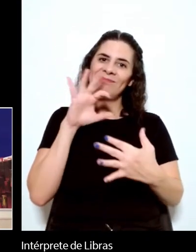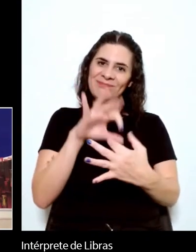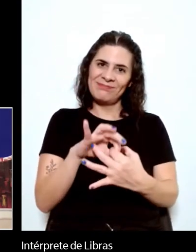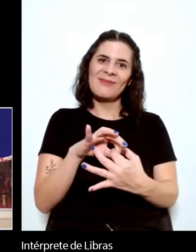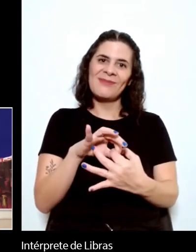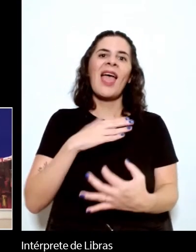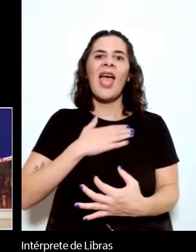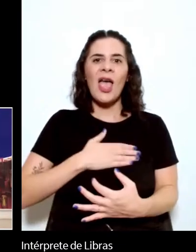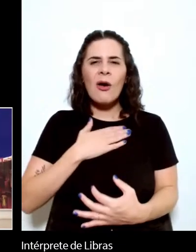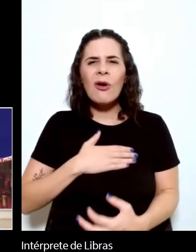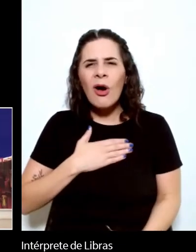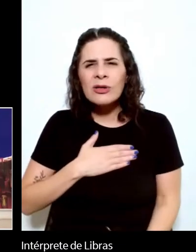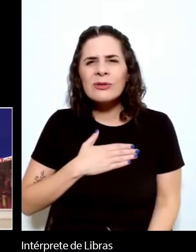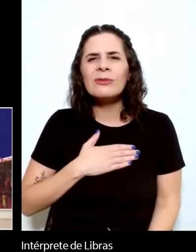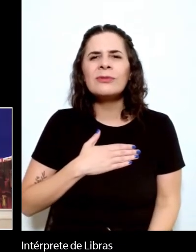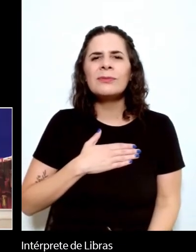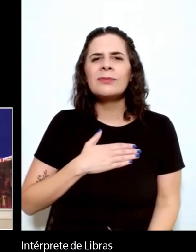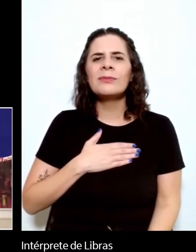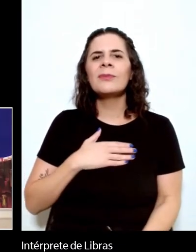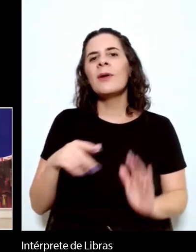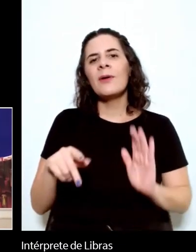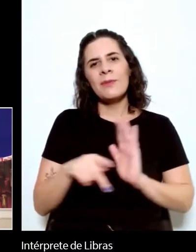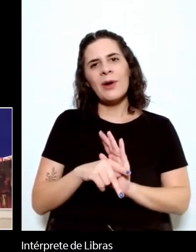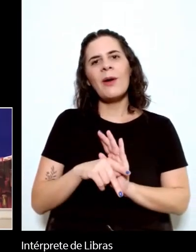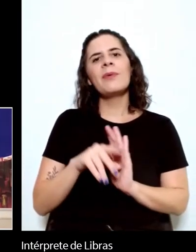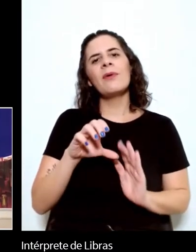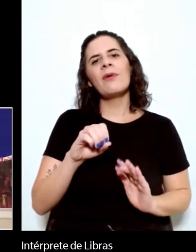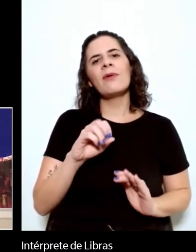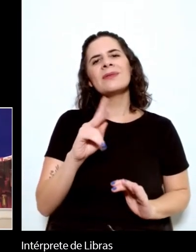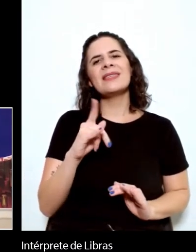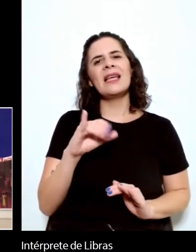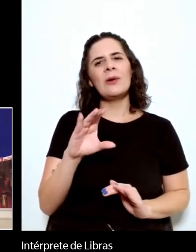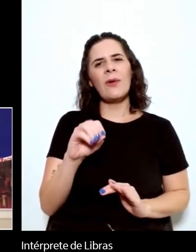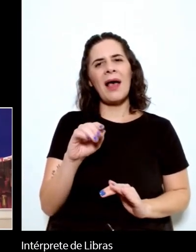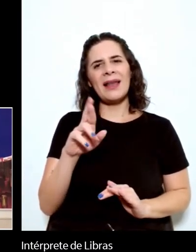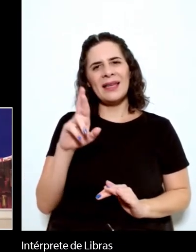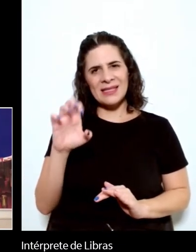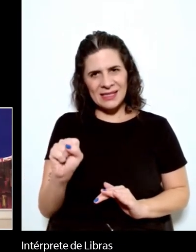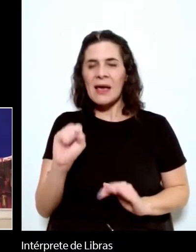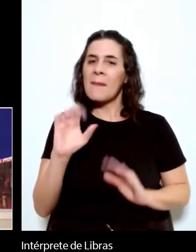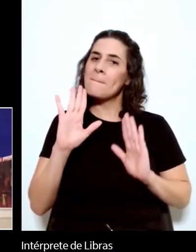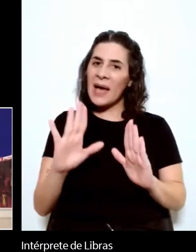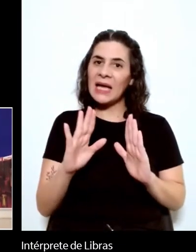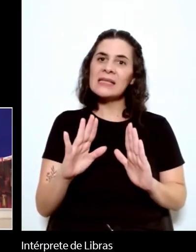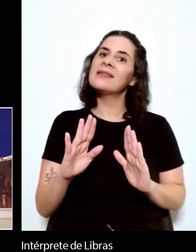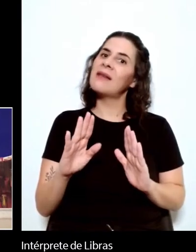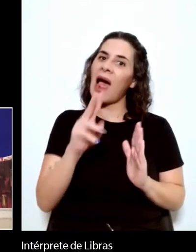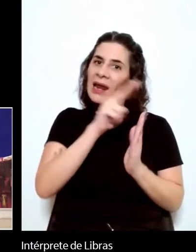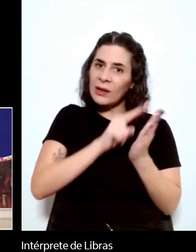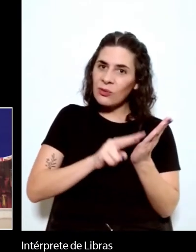eu adoro o conselho Ares, mas para o leitor jovem, pode ser um pouco diferente.